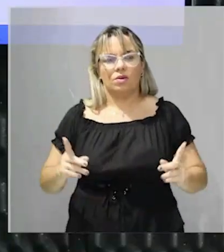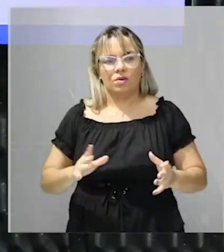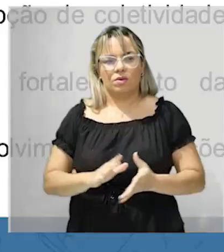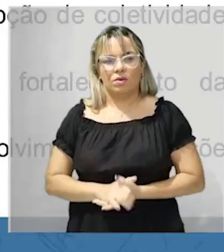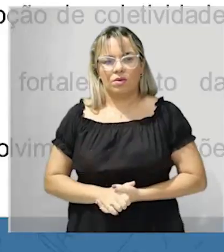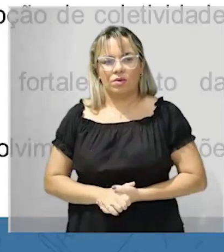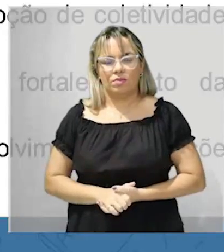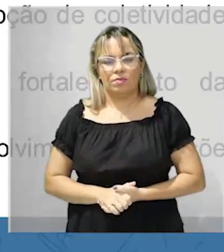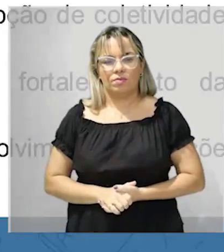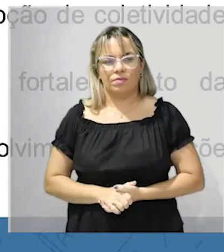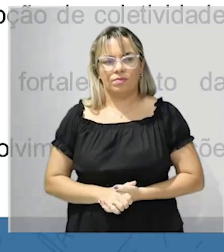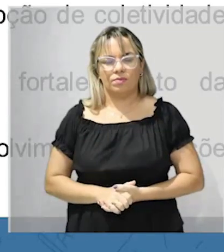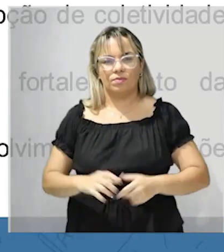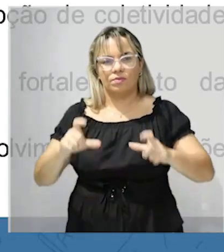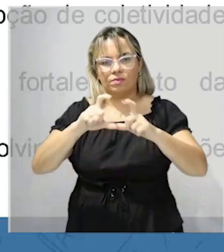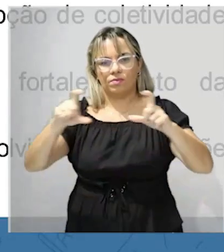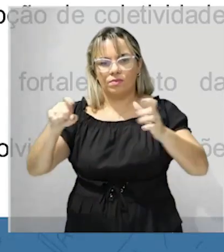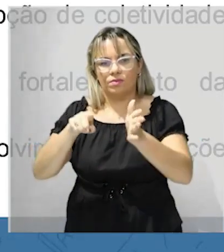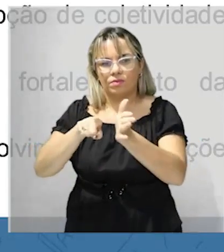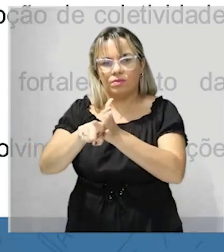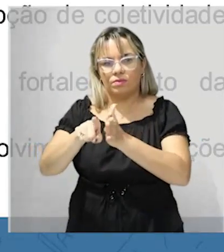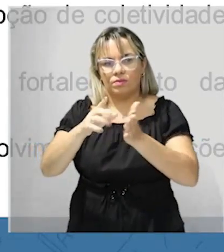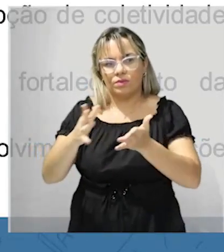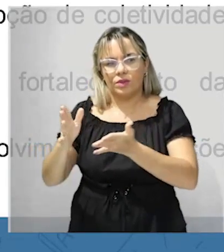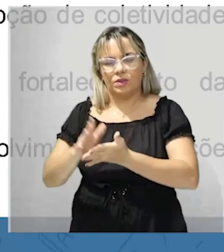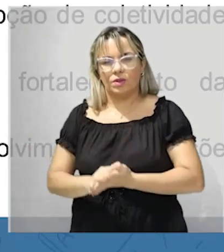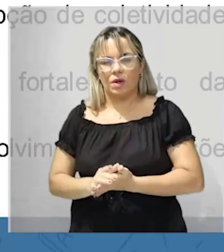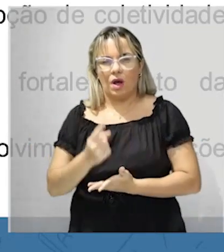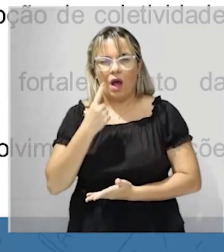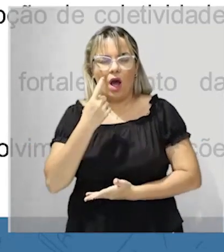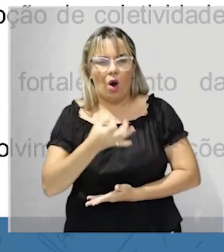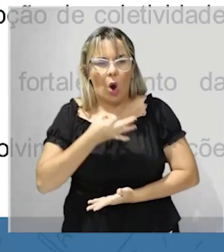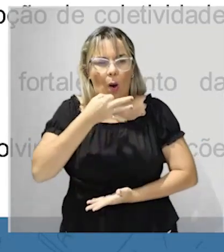Aí aqui o comando os pontos de vista dos historiadores